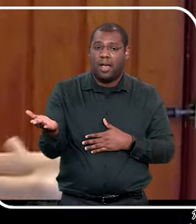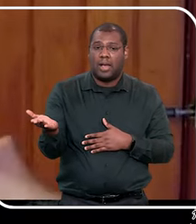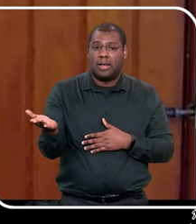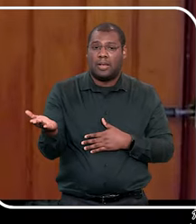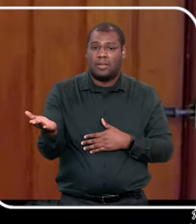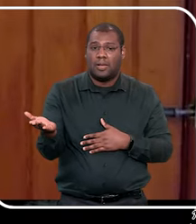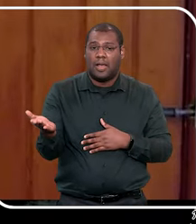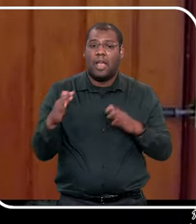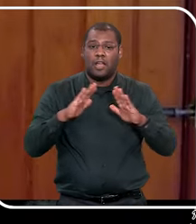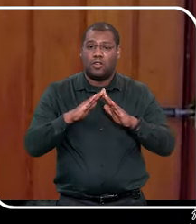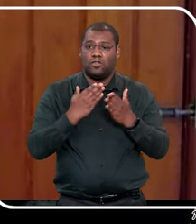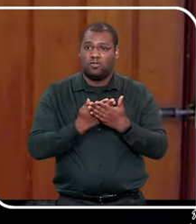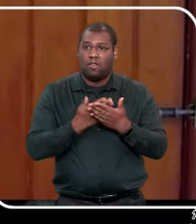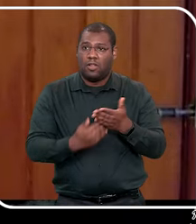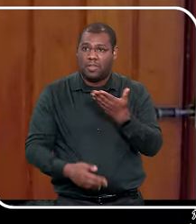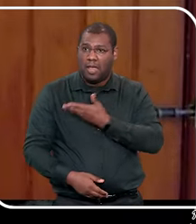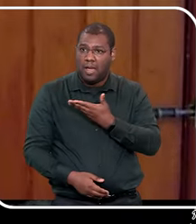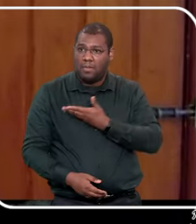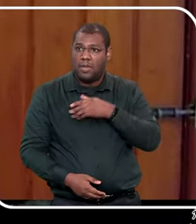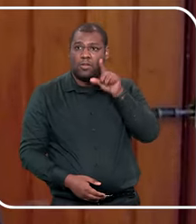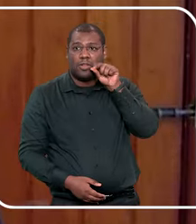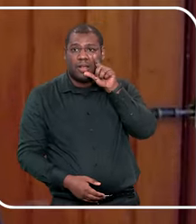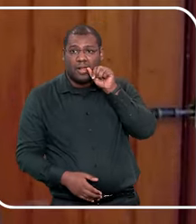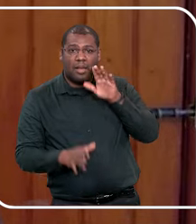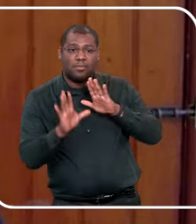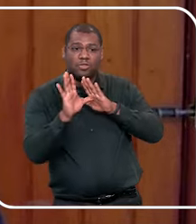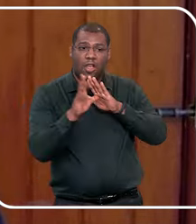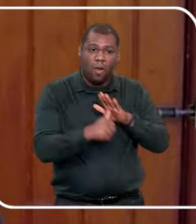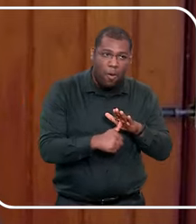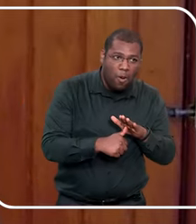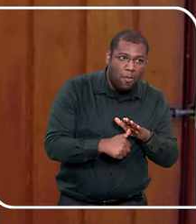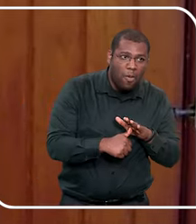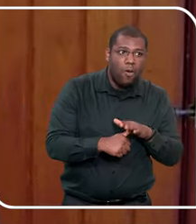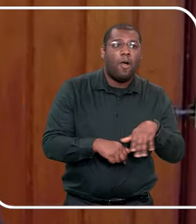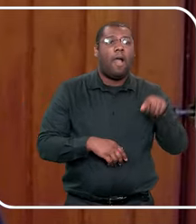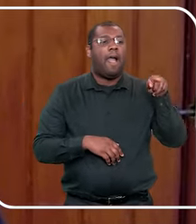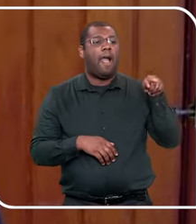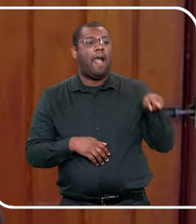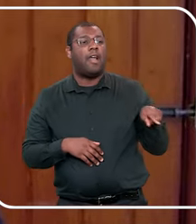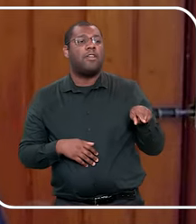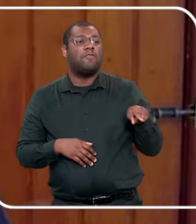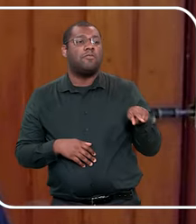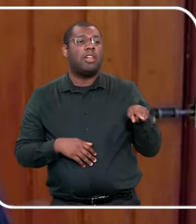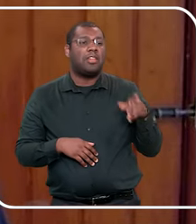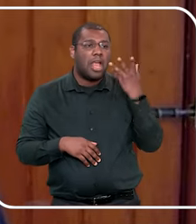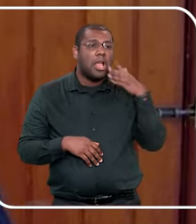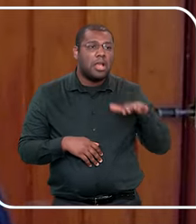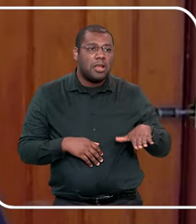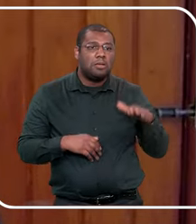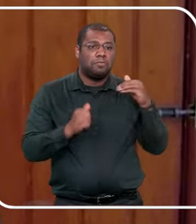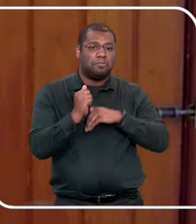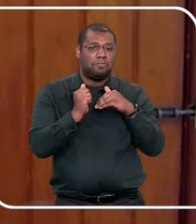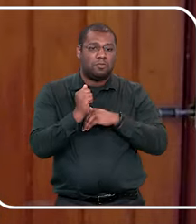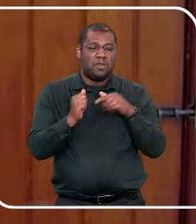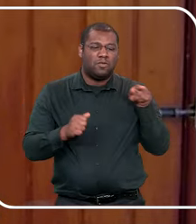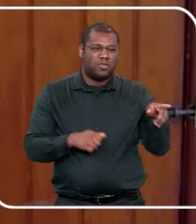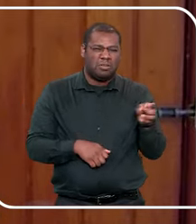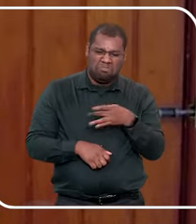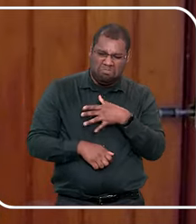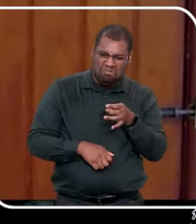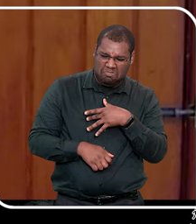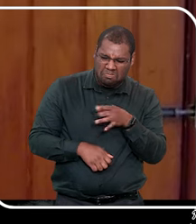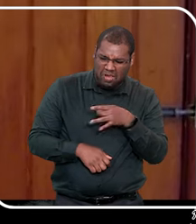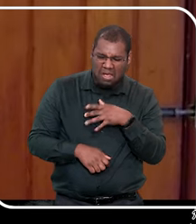apontador, eu tô me sentindo mal, então você pode ensinar pra criança, você lembra aquele dia que seu coleguinha te pediu segredo, que tomou seu material escolar,